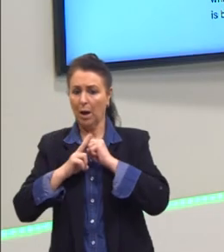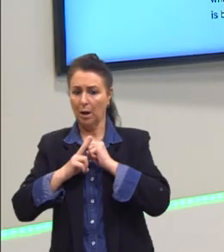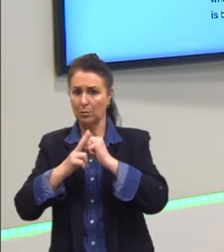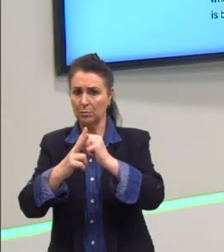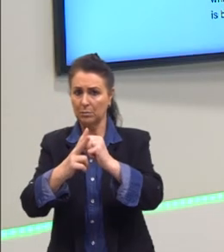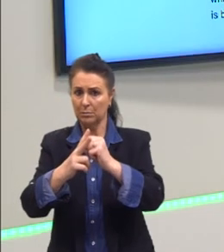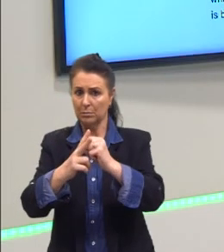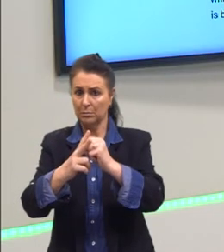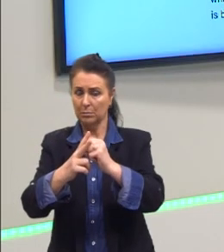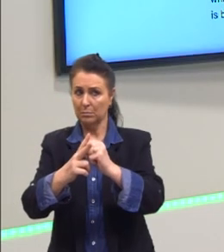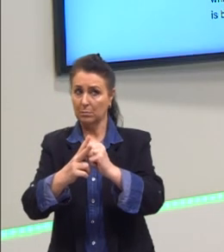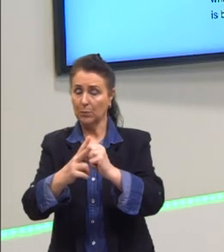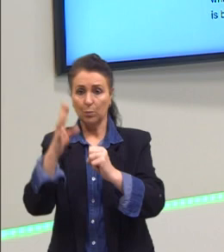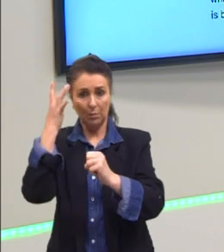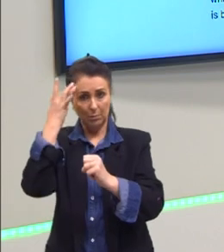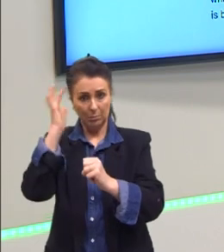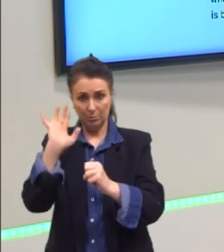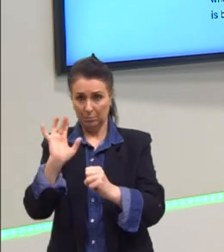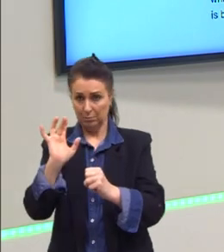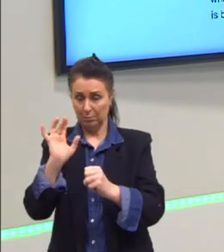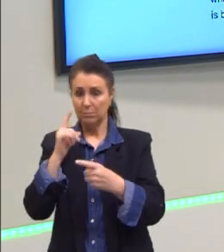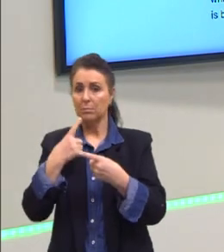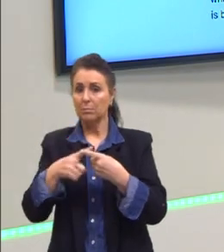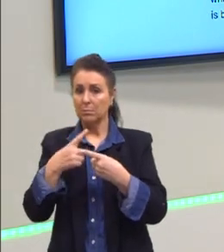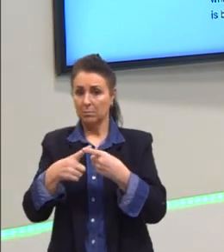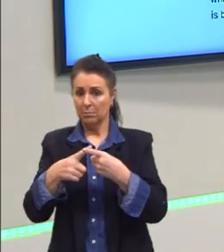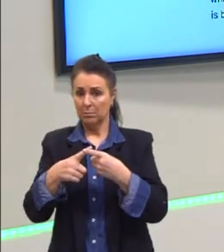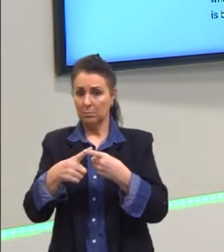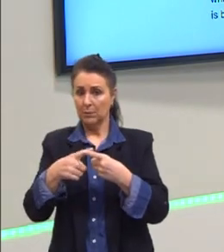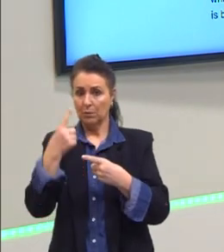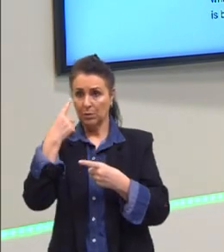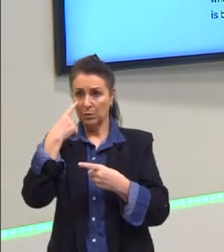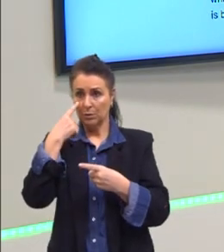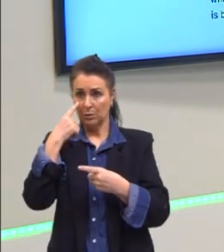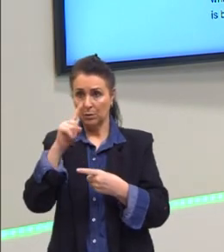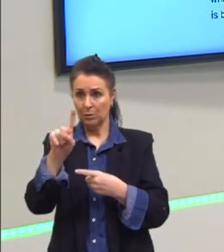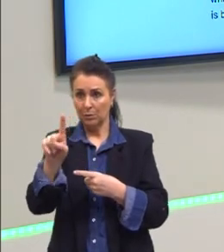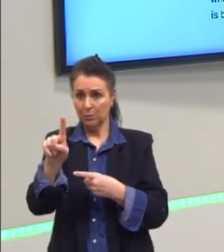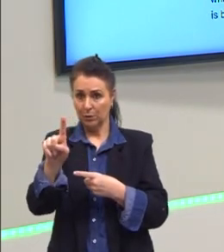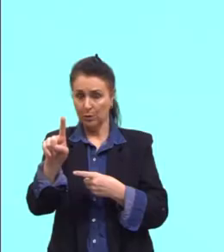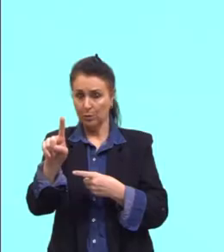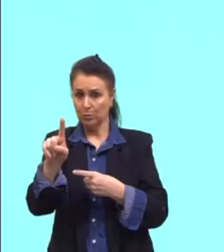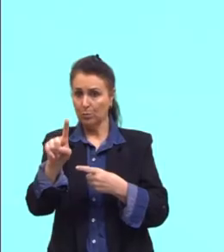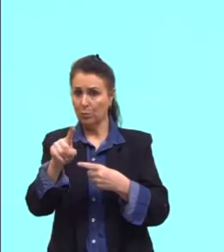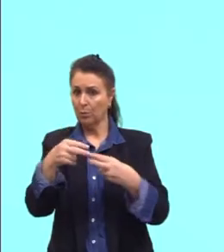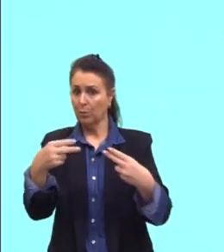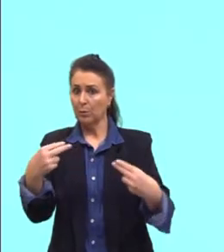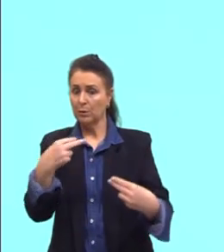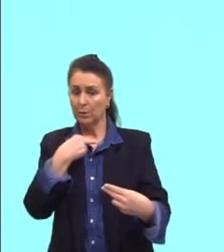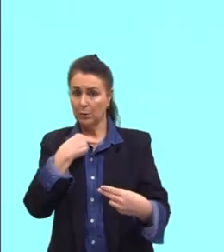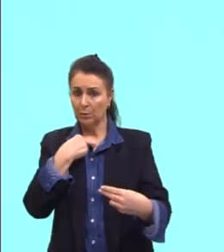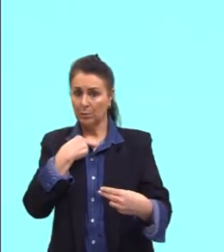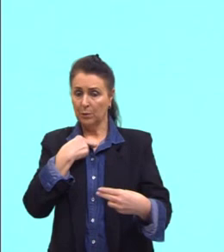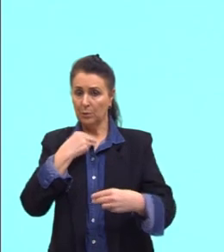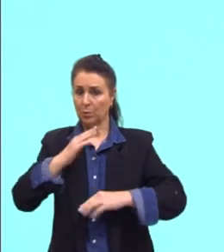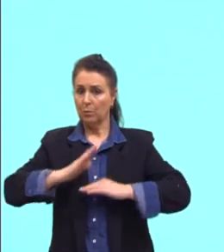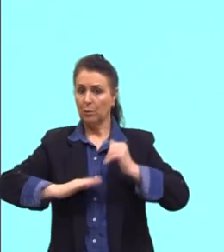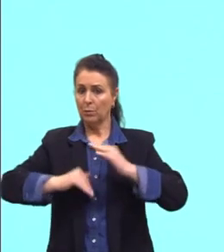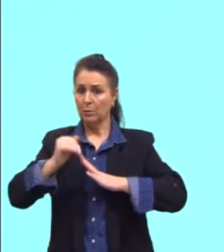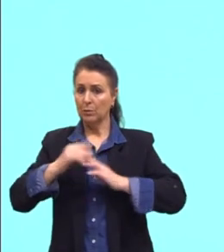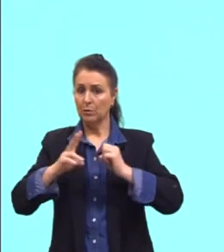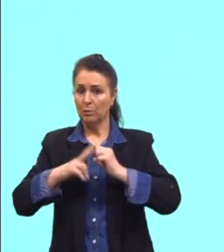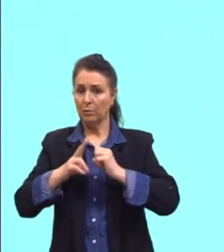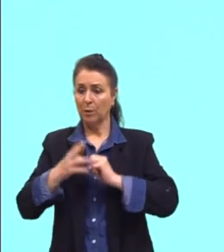Não, eu não posso dizer. Sabe por quê? Porque de cara eu enxergo um by aqui. Eu enxergo uma construção de um verbo no